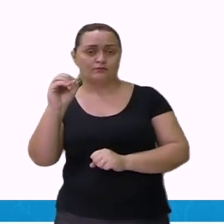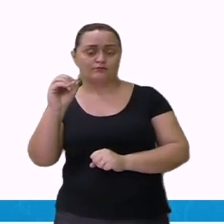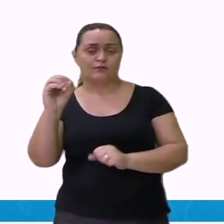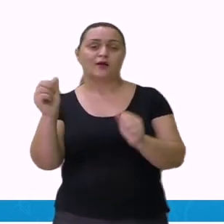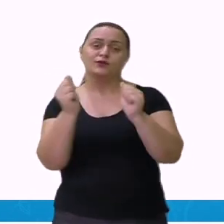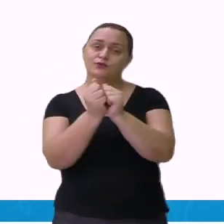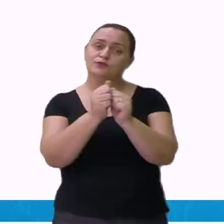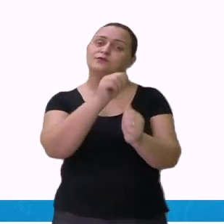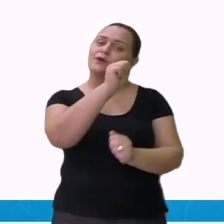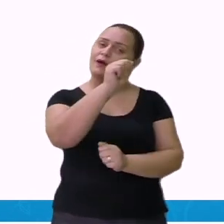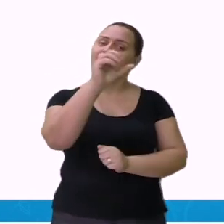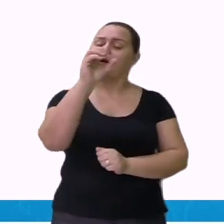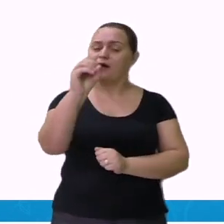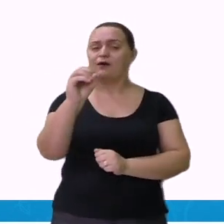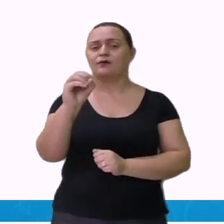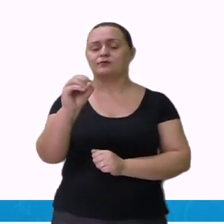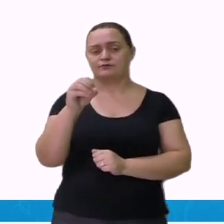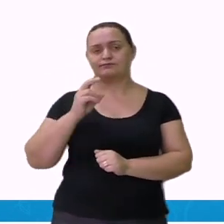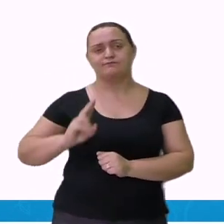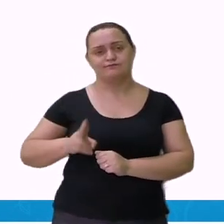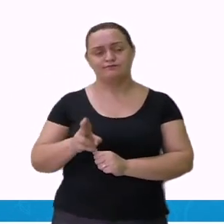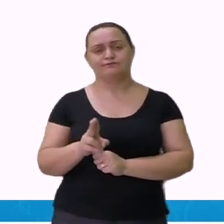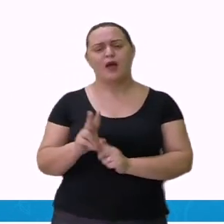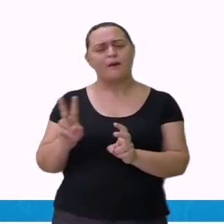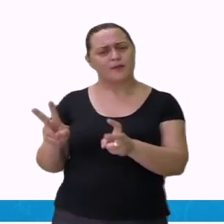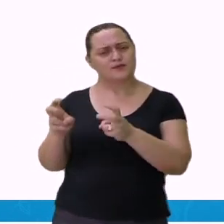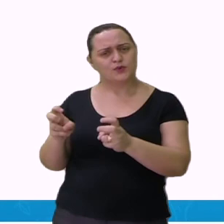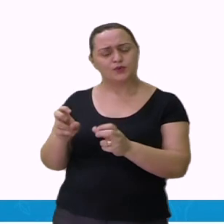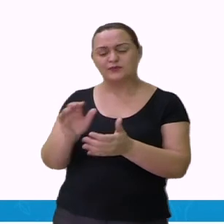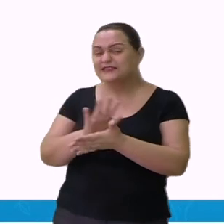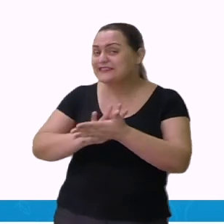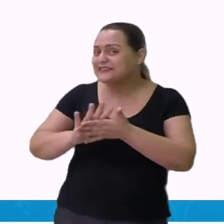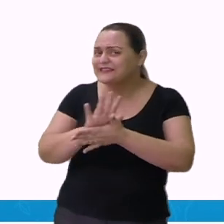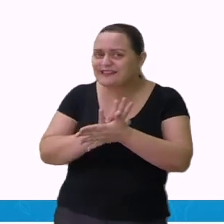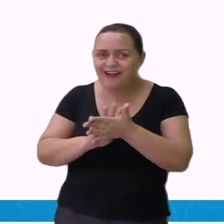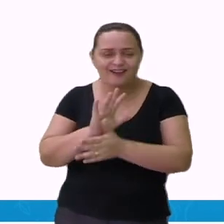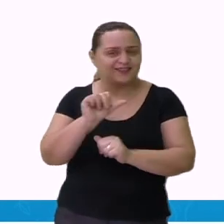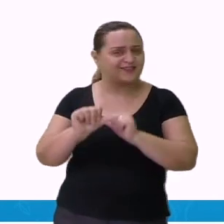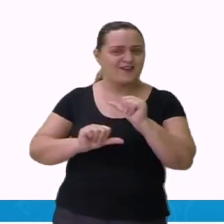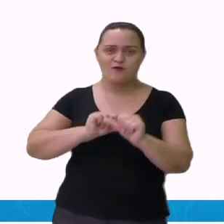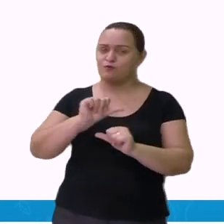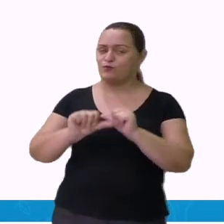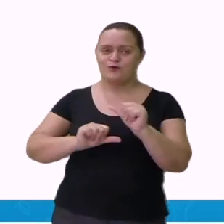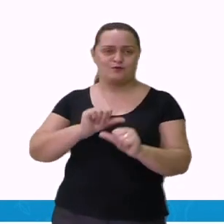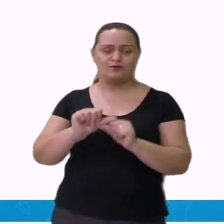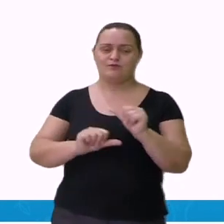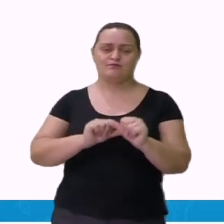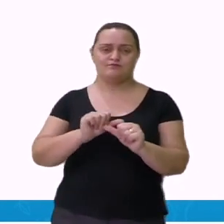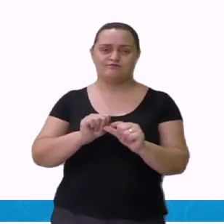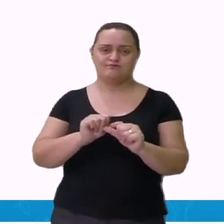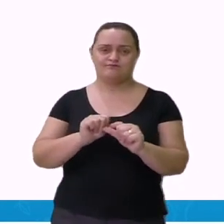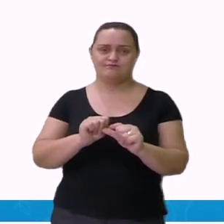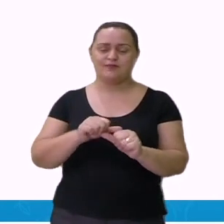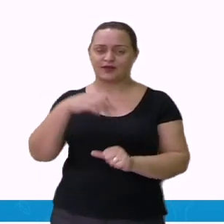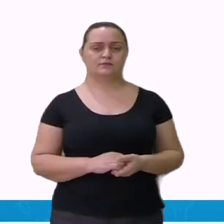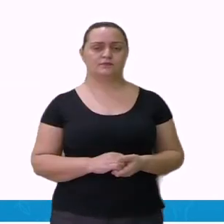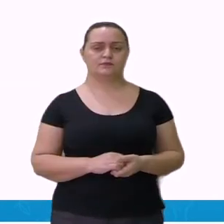que não tira e nem acrescenta nenhuma letra, tá? Por isso o nome combinação.